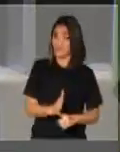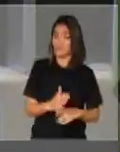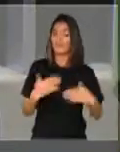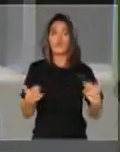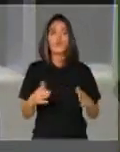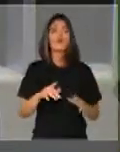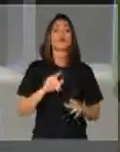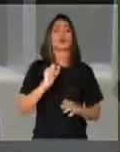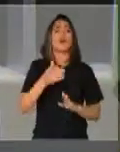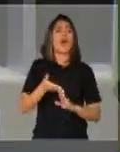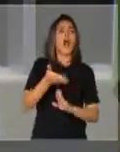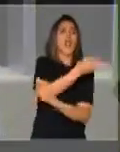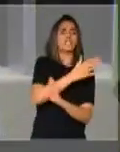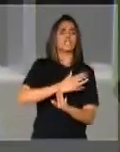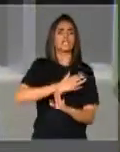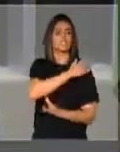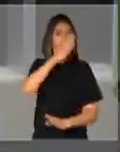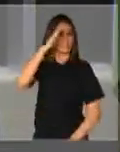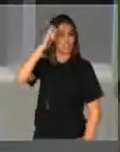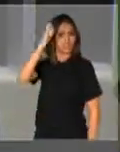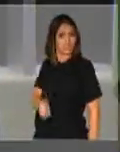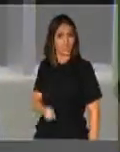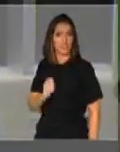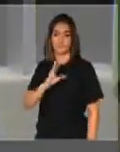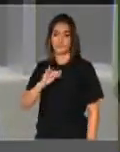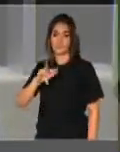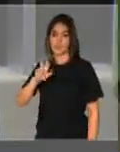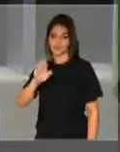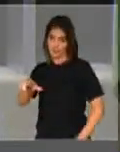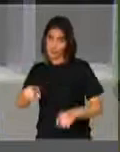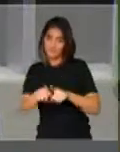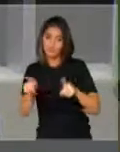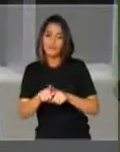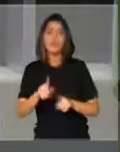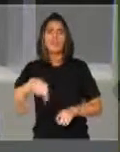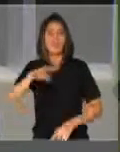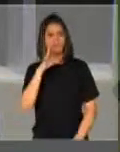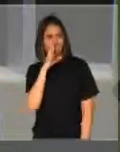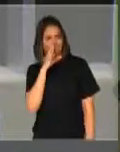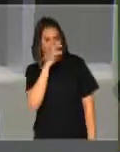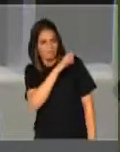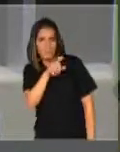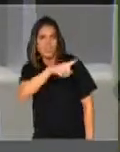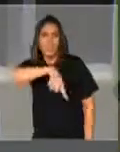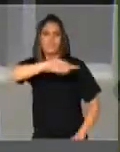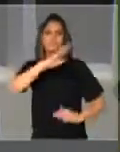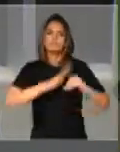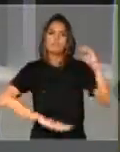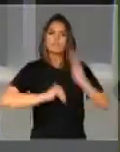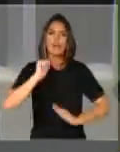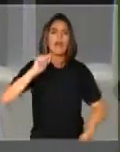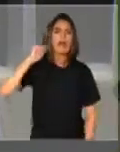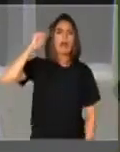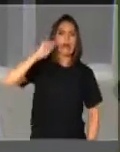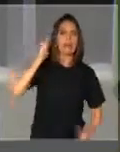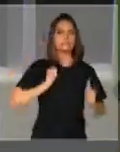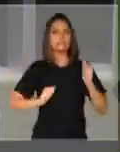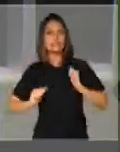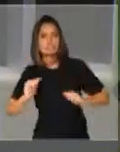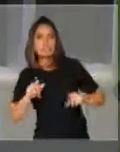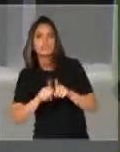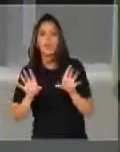depois de uma ditadura civil-militar. E foi fruto da resistência de artistas, movimentos